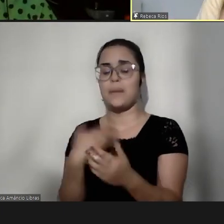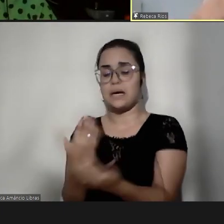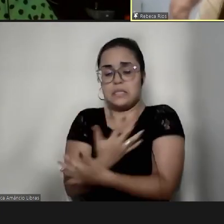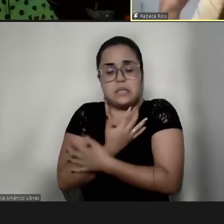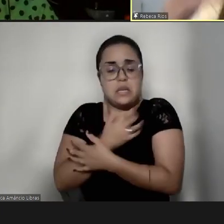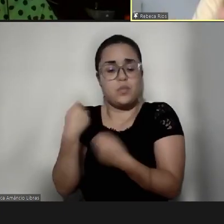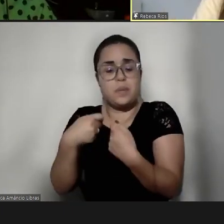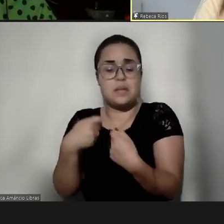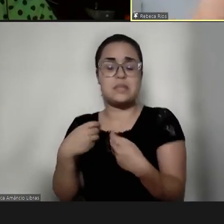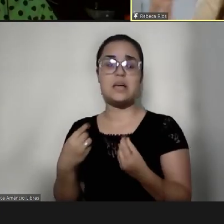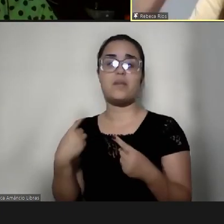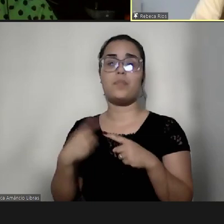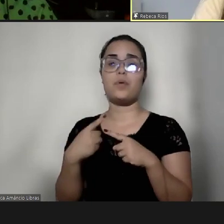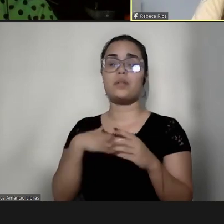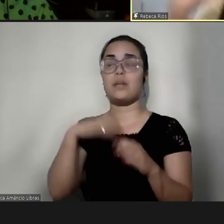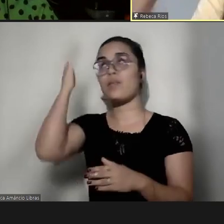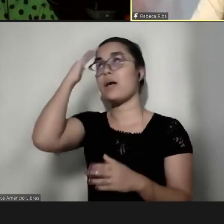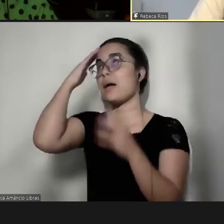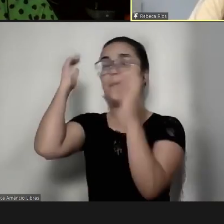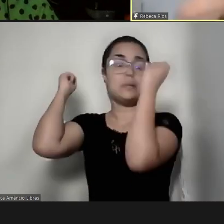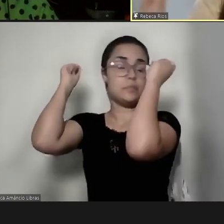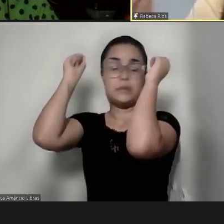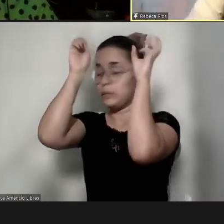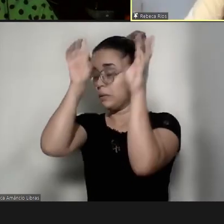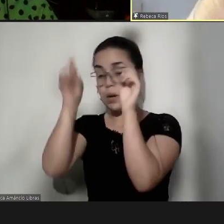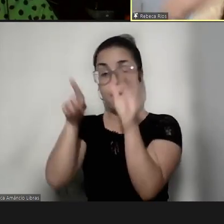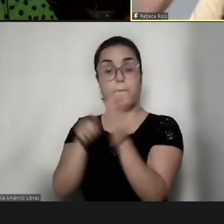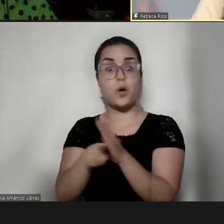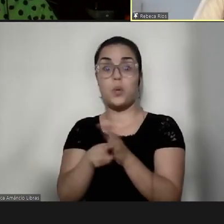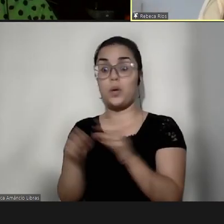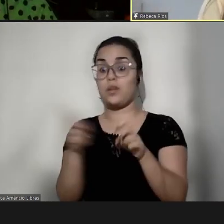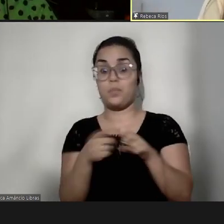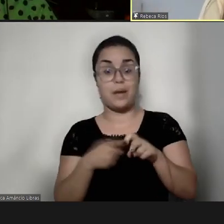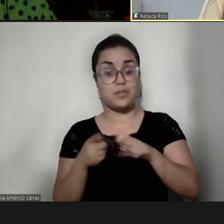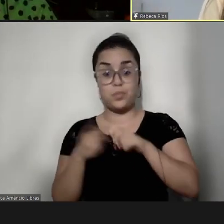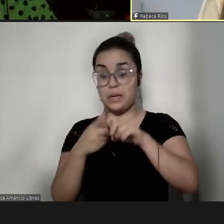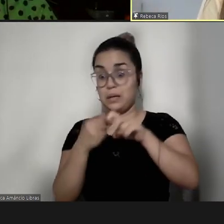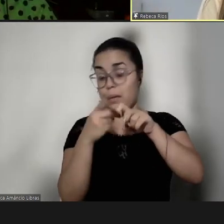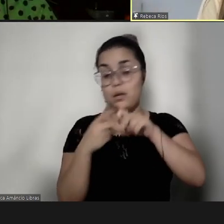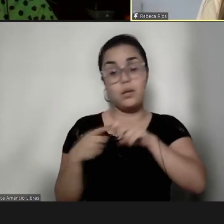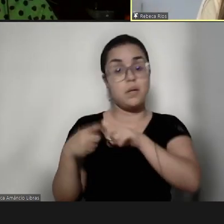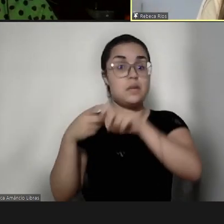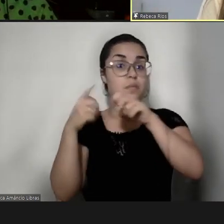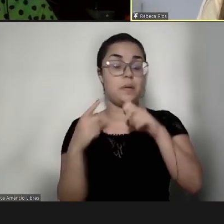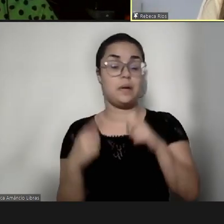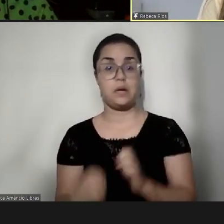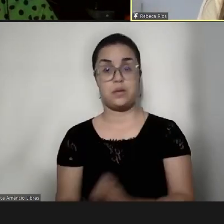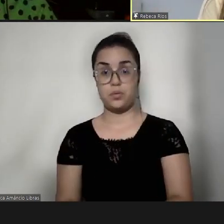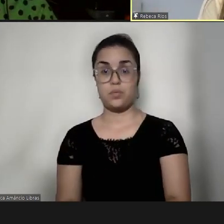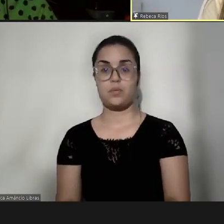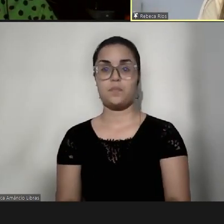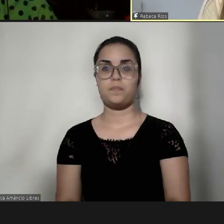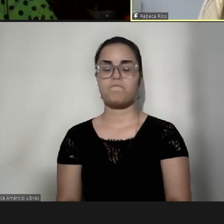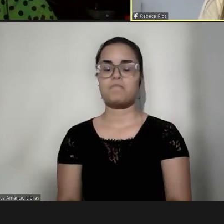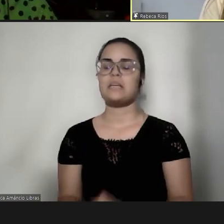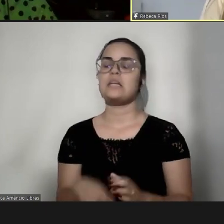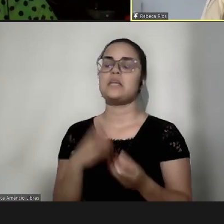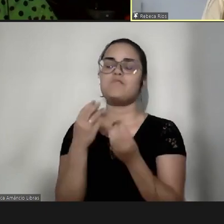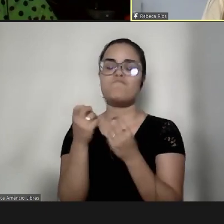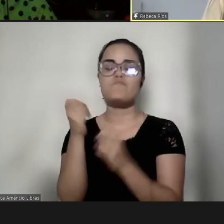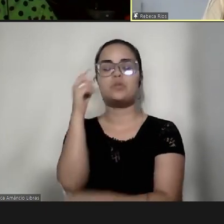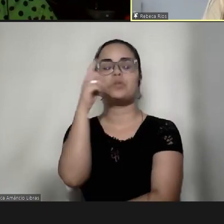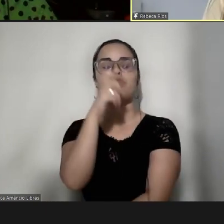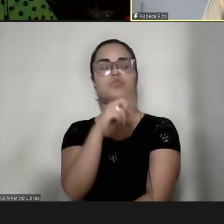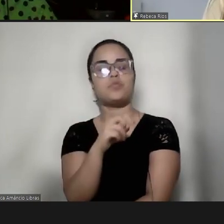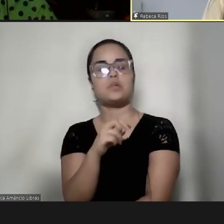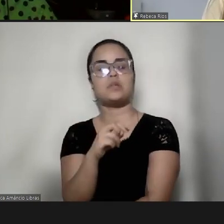precisava, porque eu estava com a cabeça a mil atrás de tratamento, tratamento, tratamento, e isso foi muito difícil, né, isso foi, eu